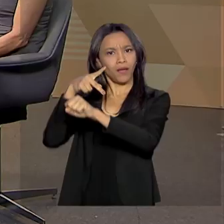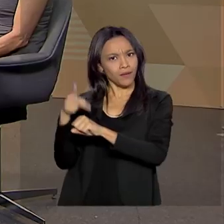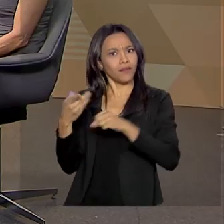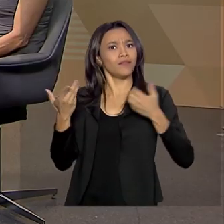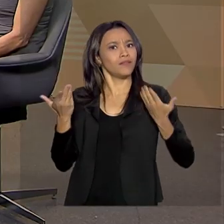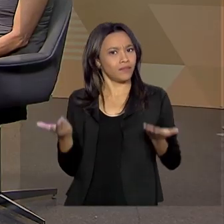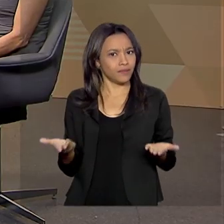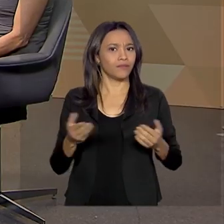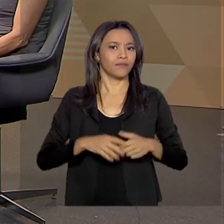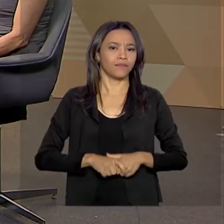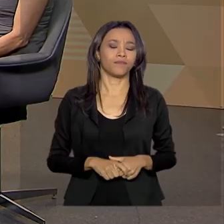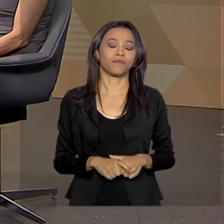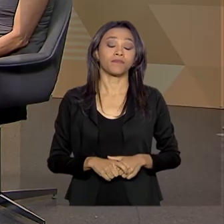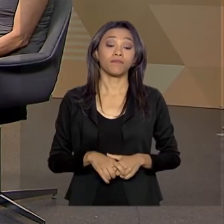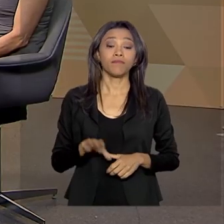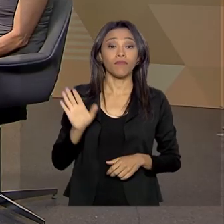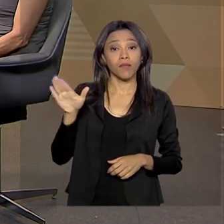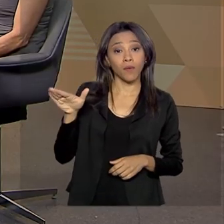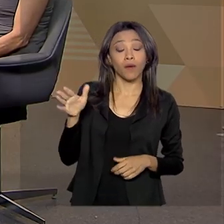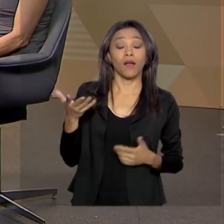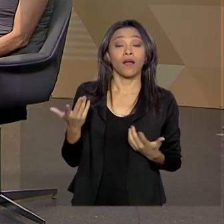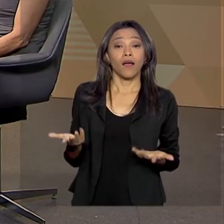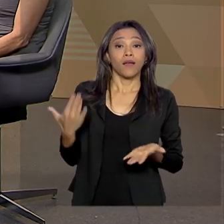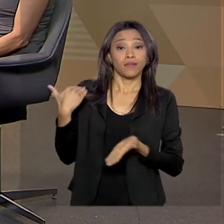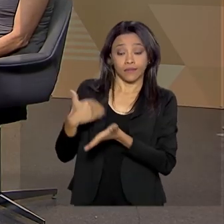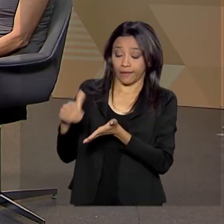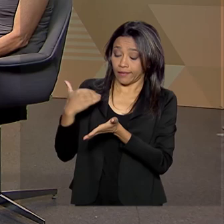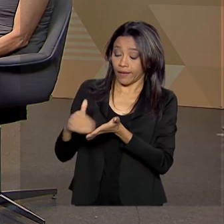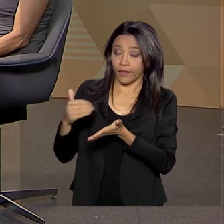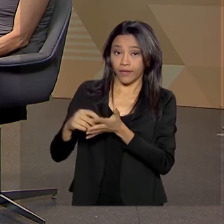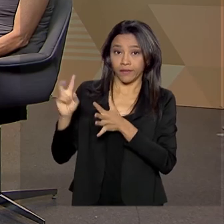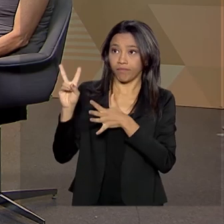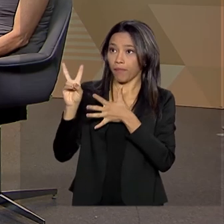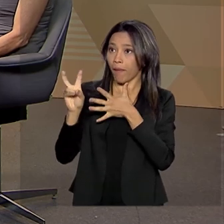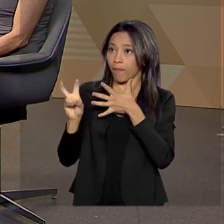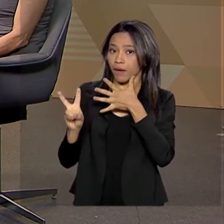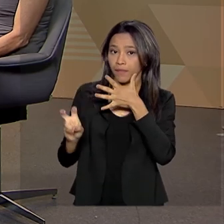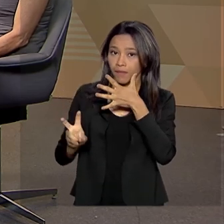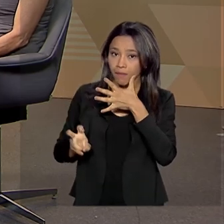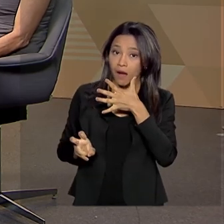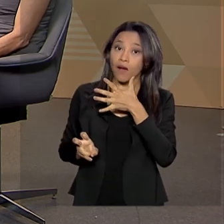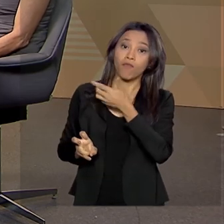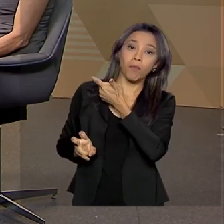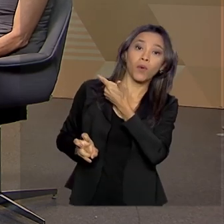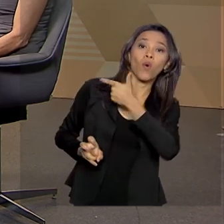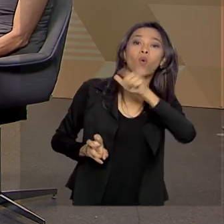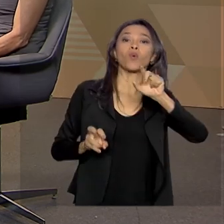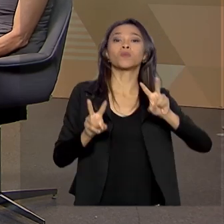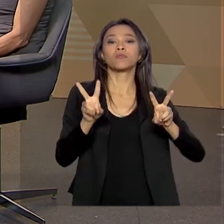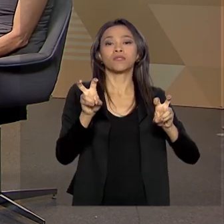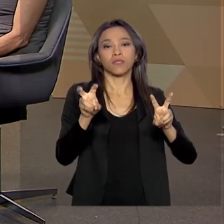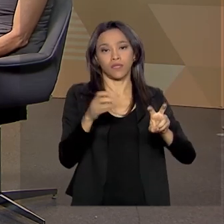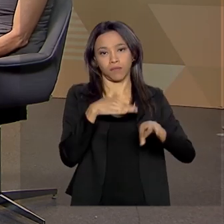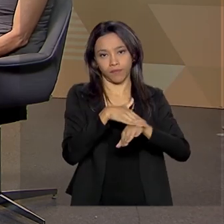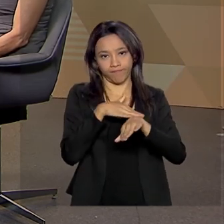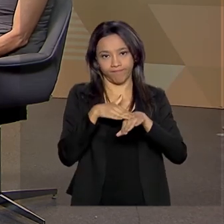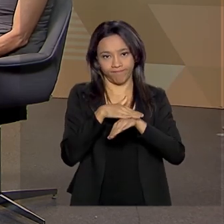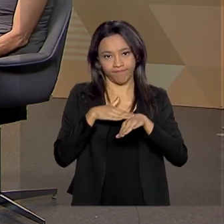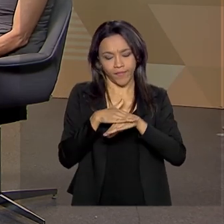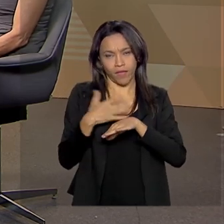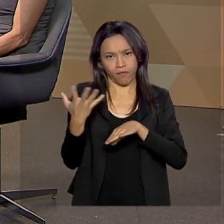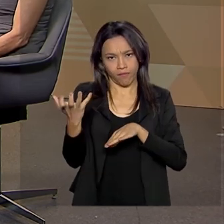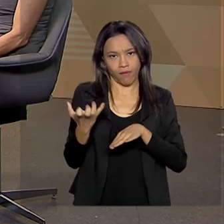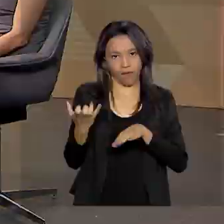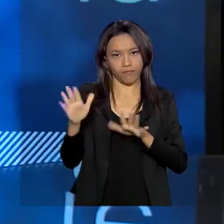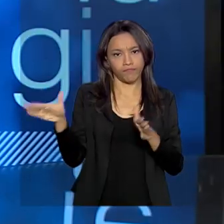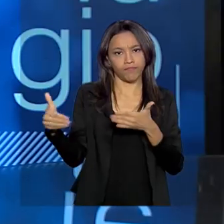as demais nações. Bom, mas como a Secretaria tem vários assuntos, vamos passar agora para um outro assunto que eu queria abordar